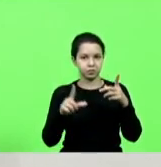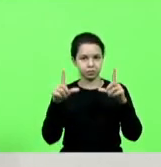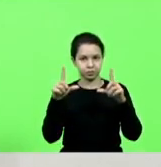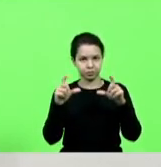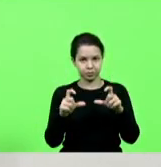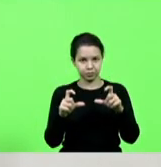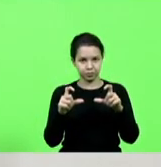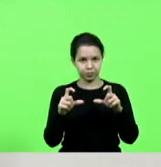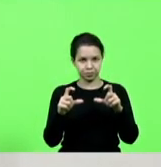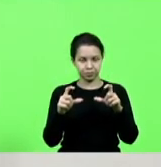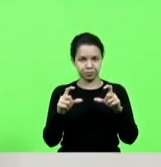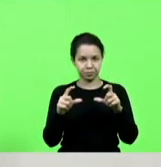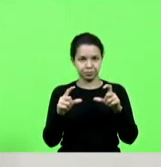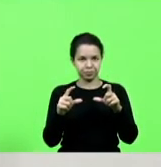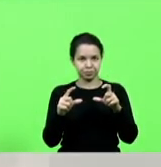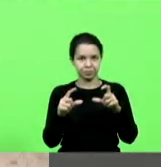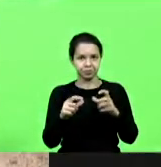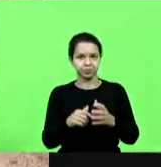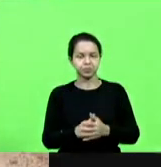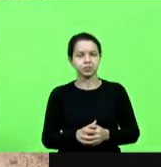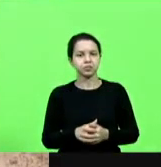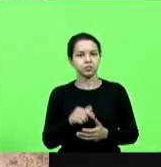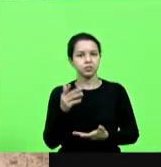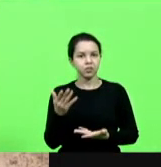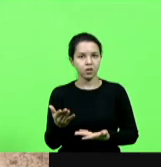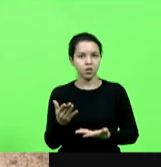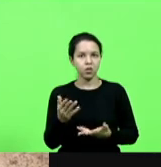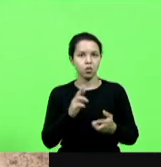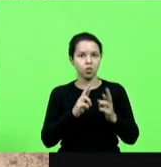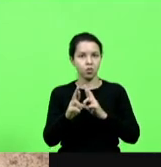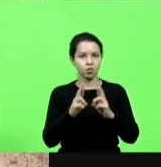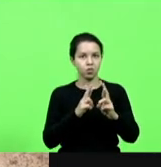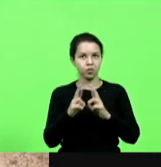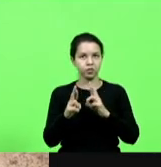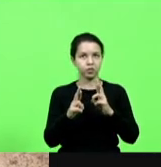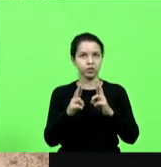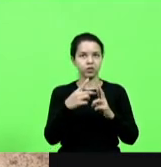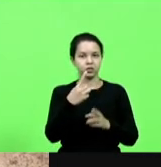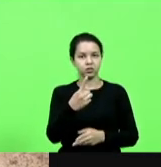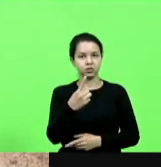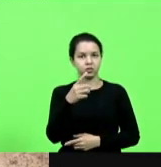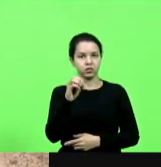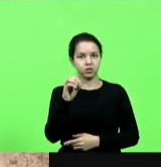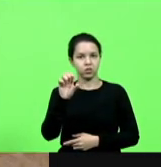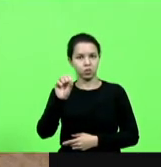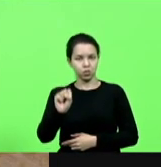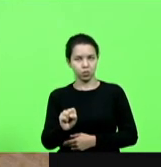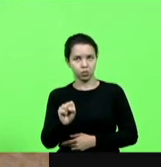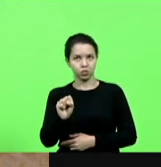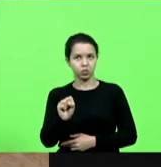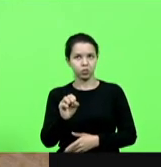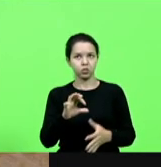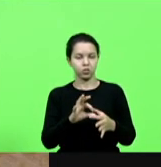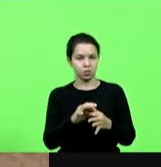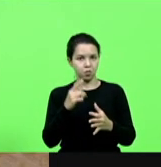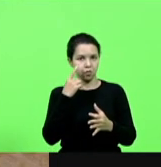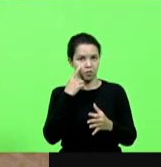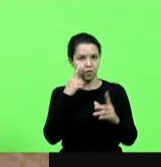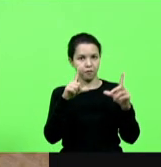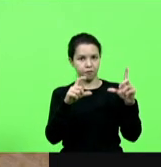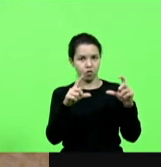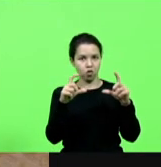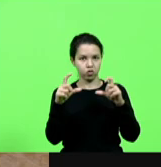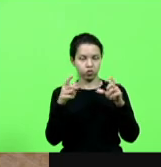essa é a rodovia 108 que liga pode ir passando as fotos que liga